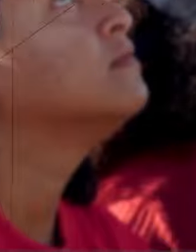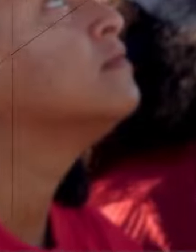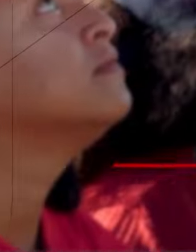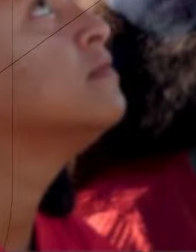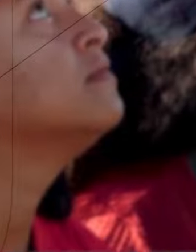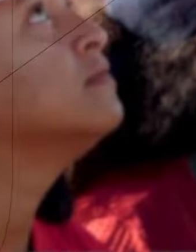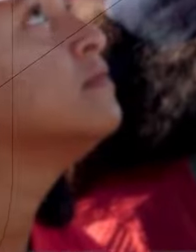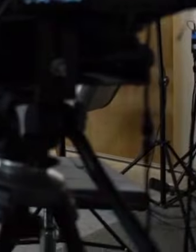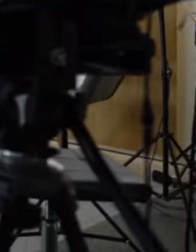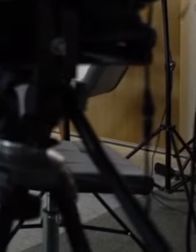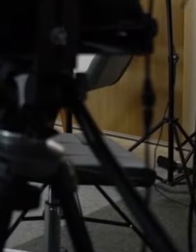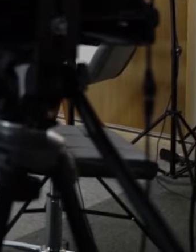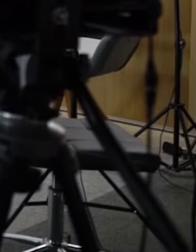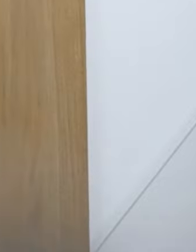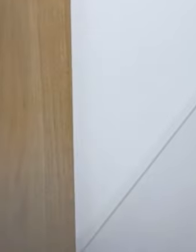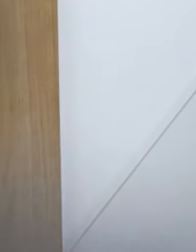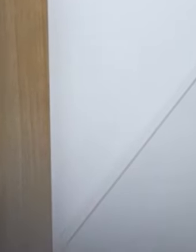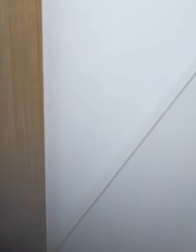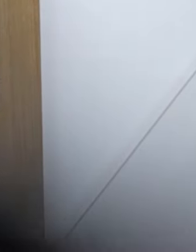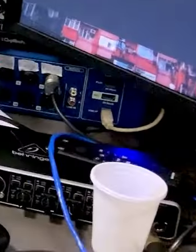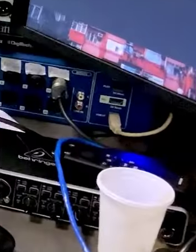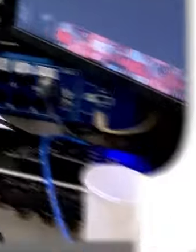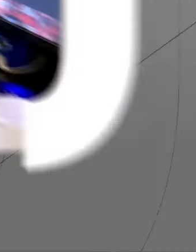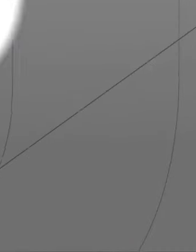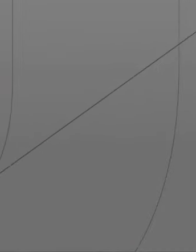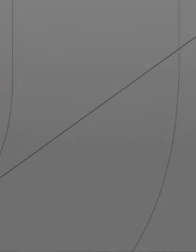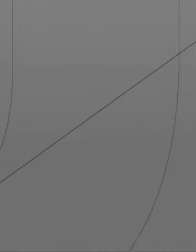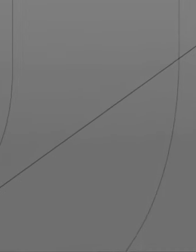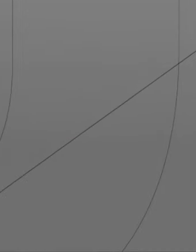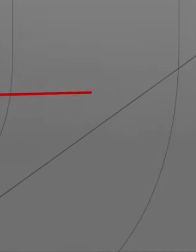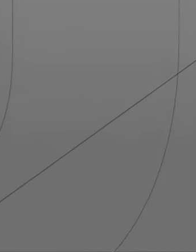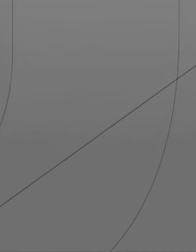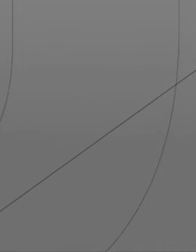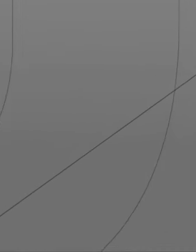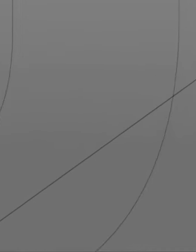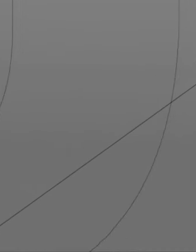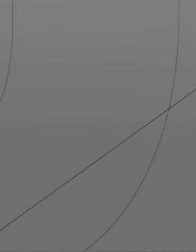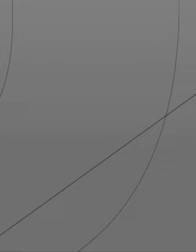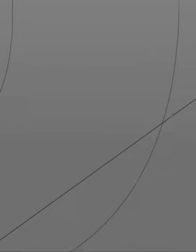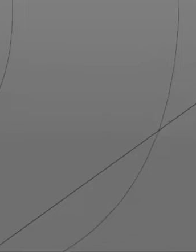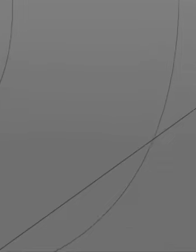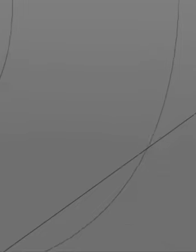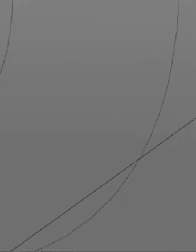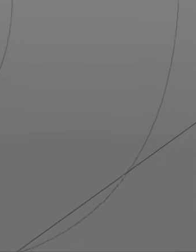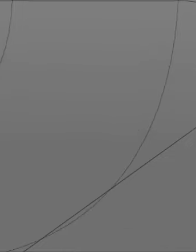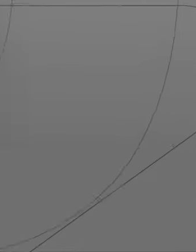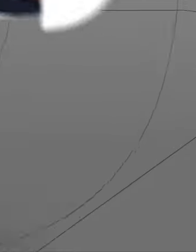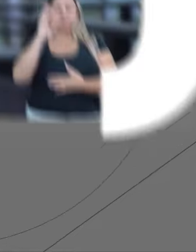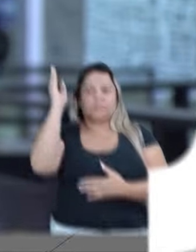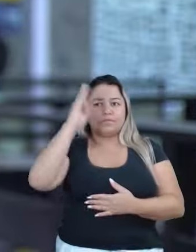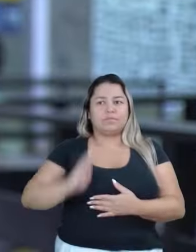Atenção petista! O Jornal PT Brasil está cheio de novidades. Novo formato, novo apresentador, mais